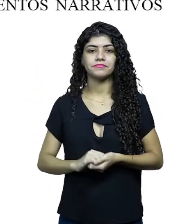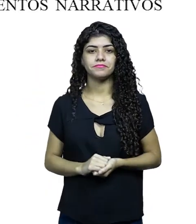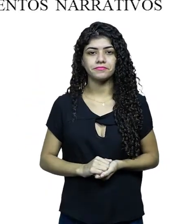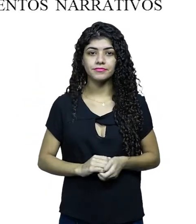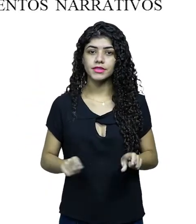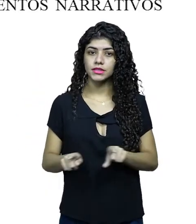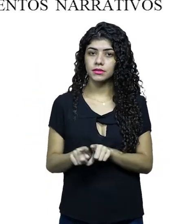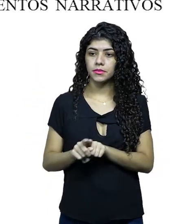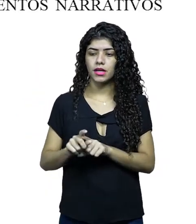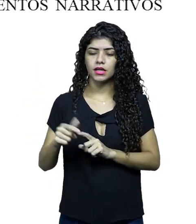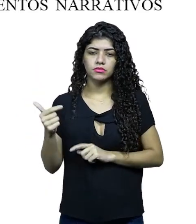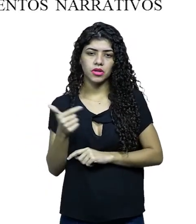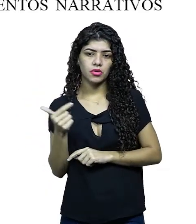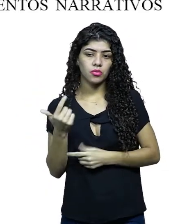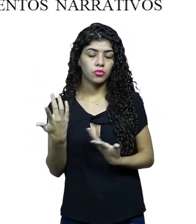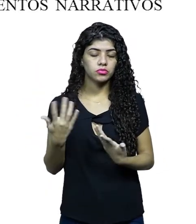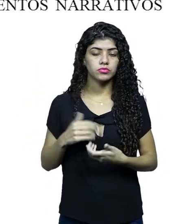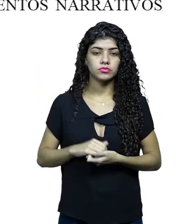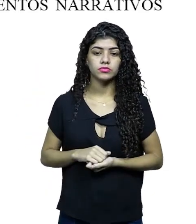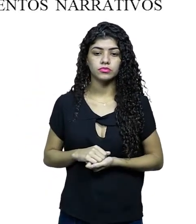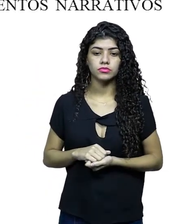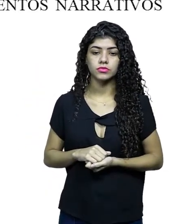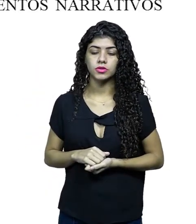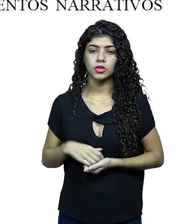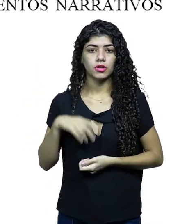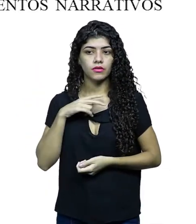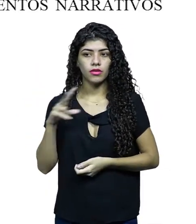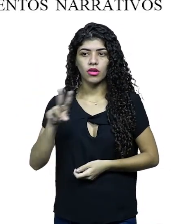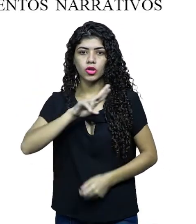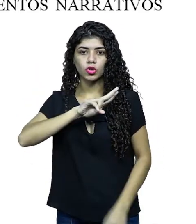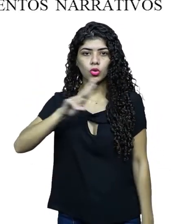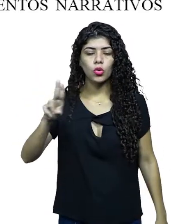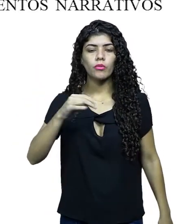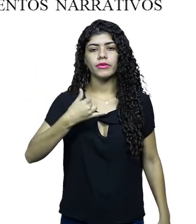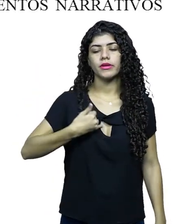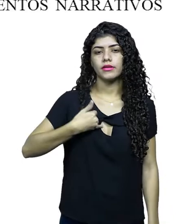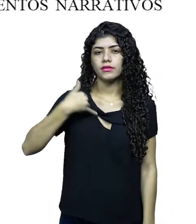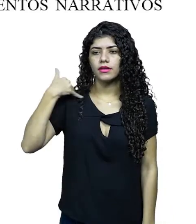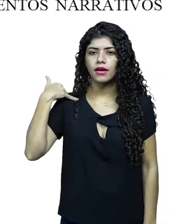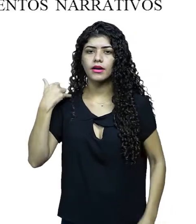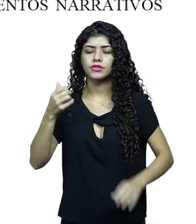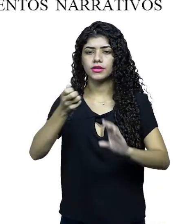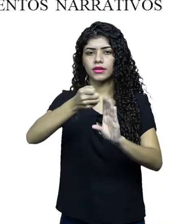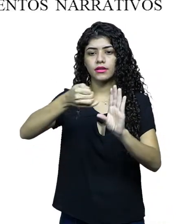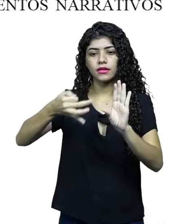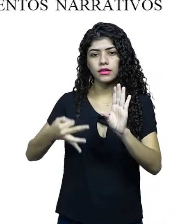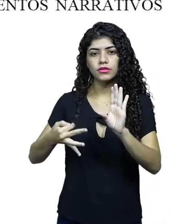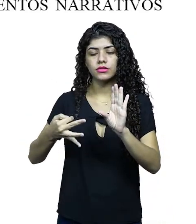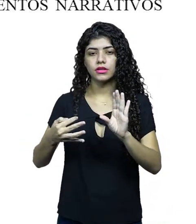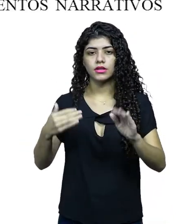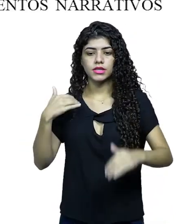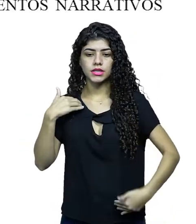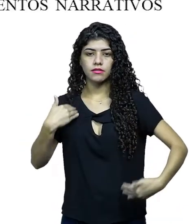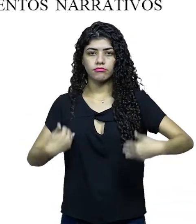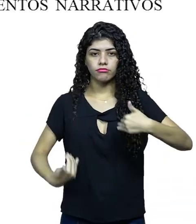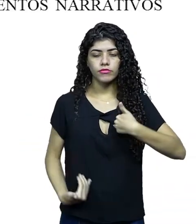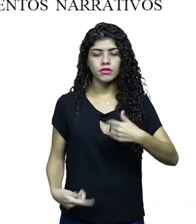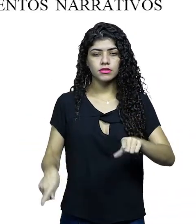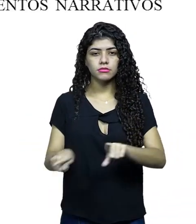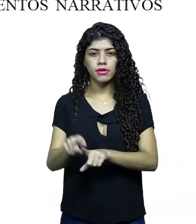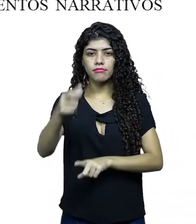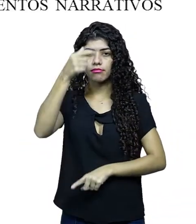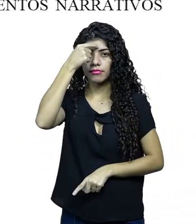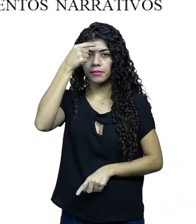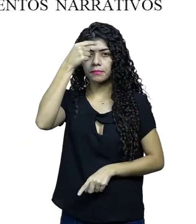principais e secundários. Você vai colocar nome, idade, características físicas,